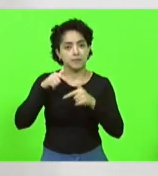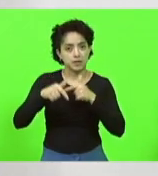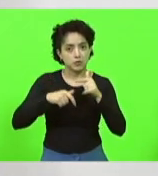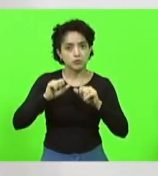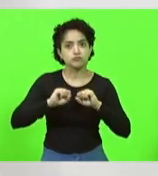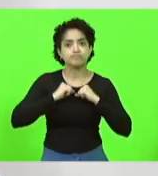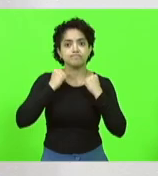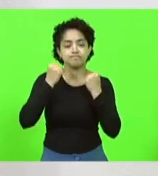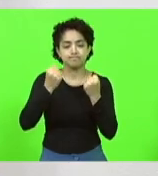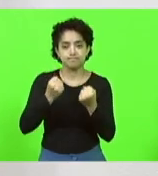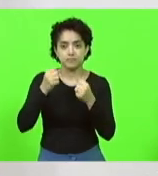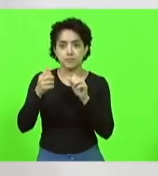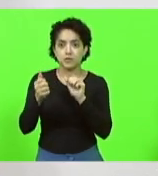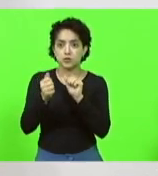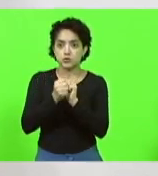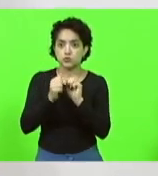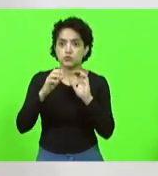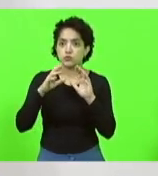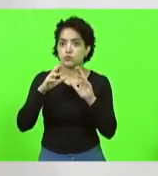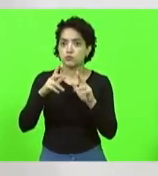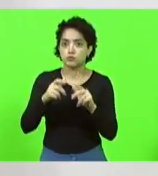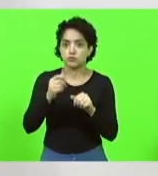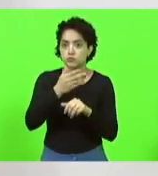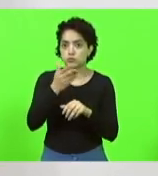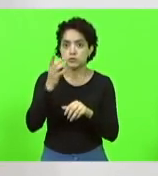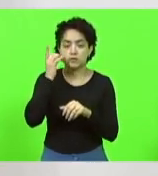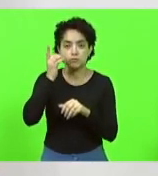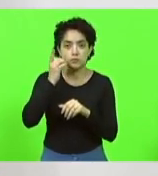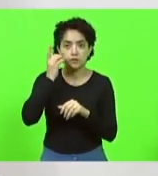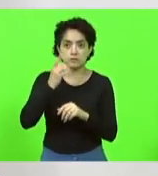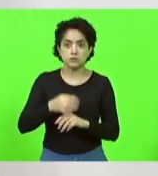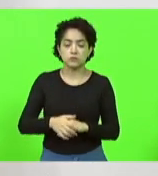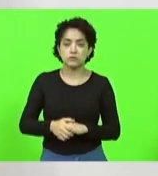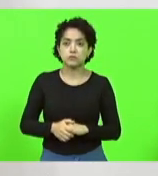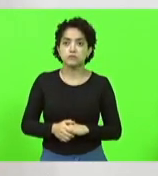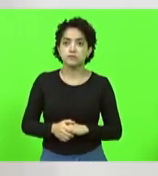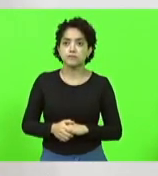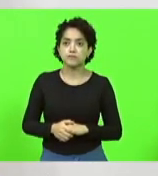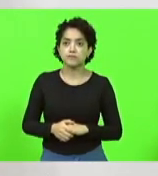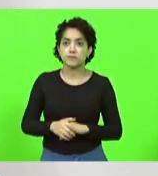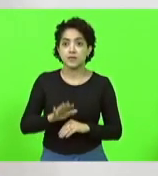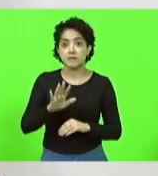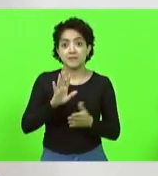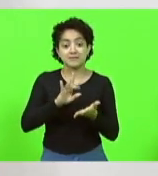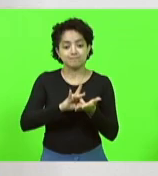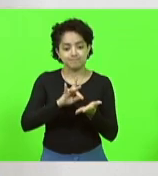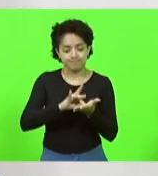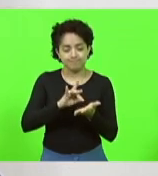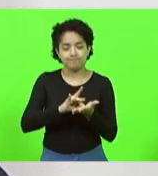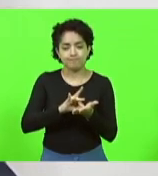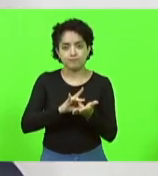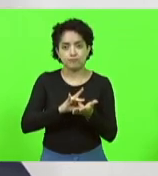juntamente, evidente, com todos os outros deputados. De fato, agora concretizou-se.